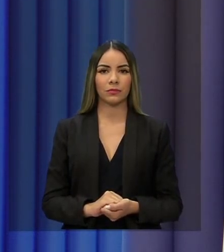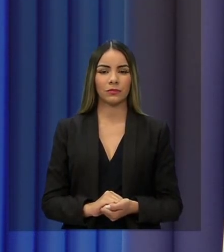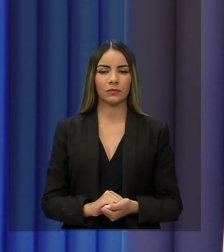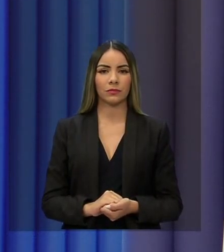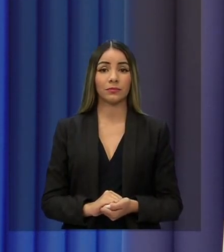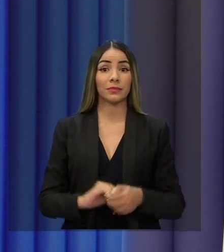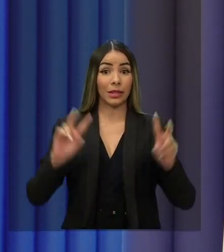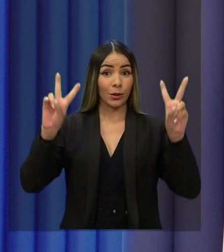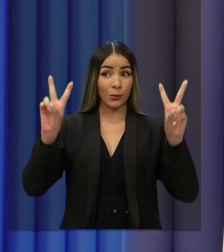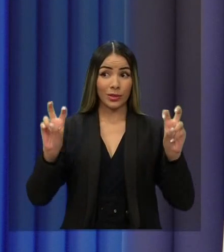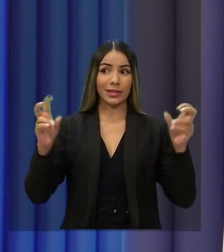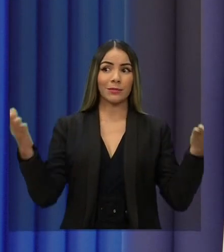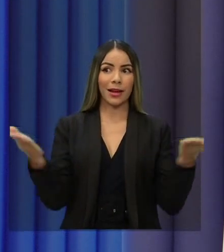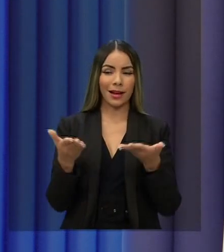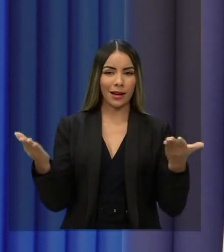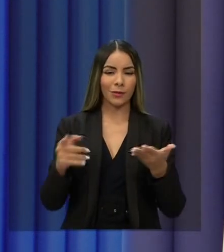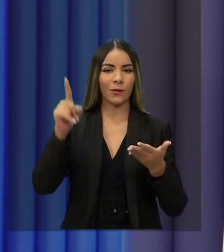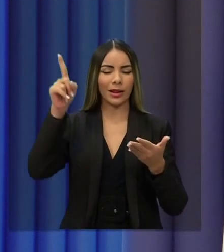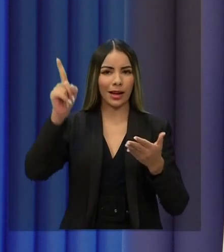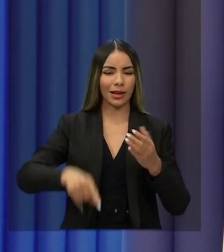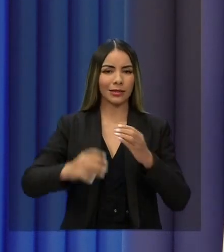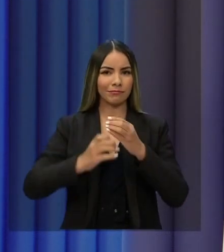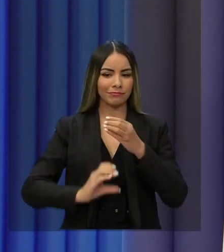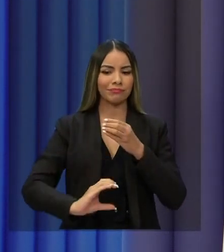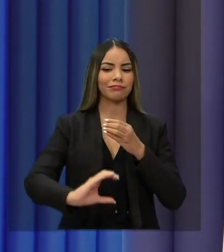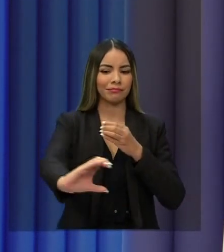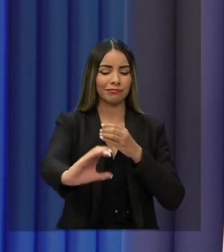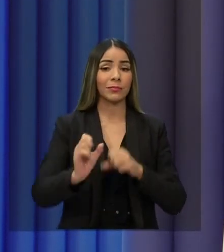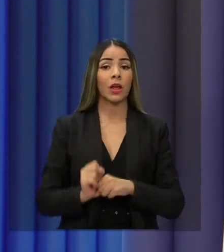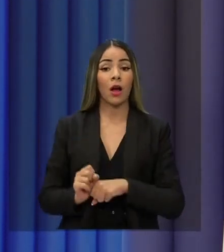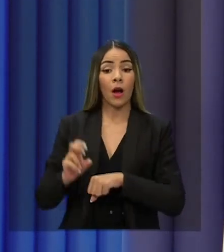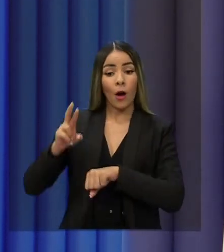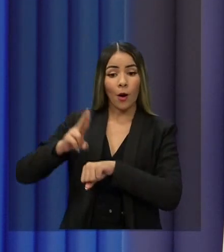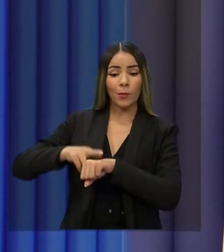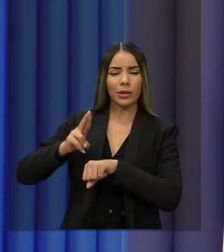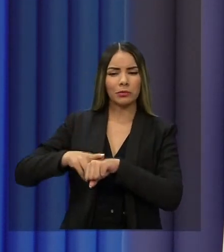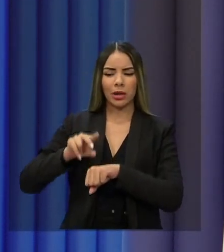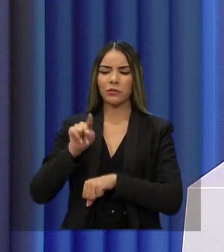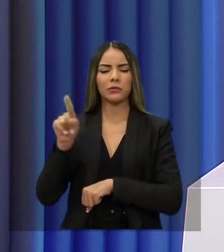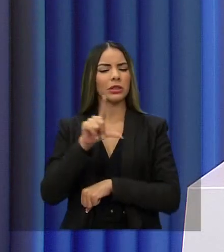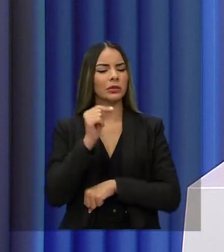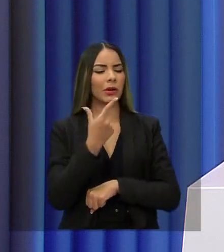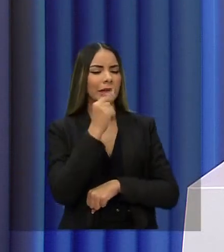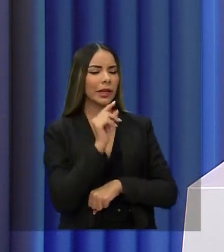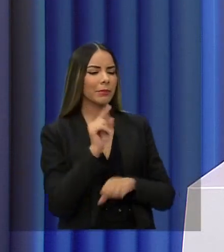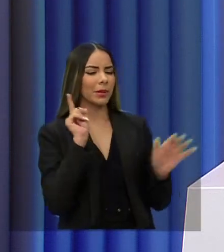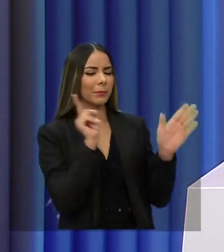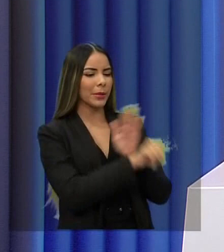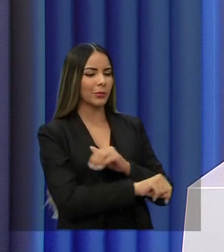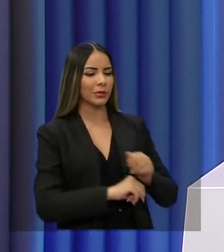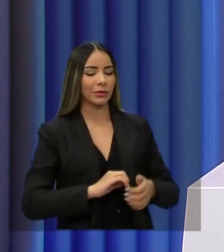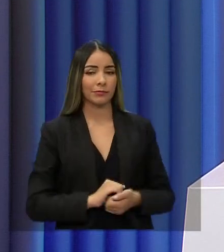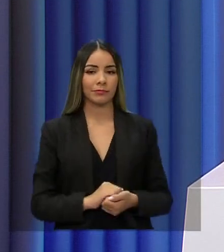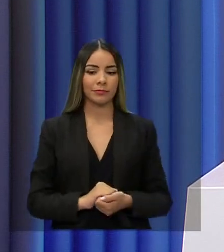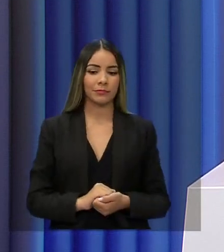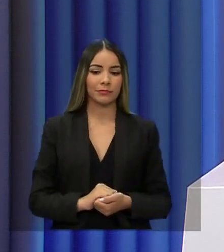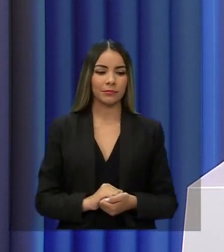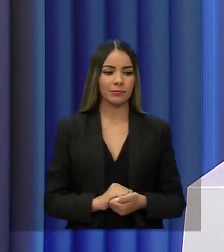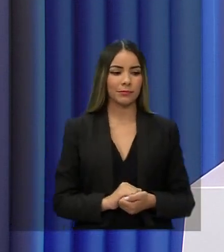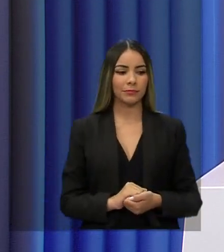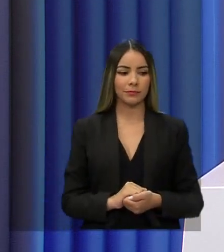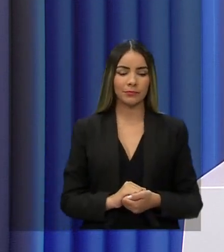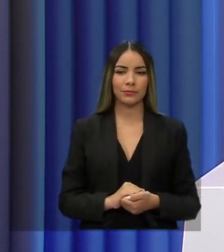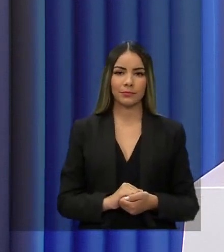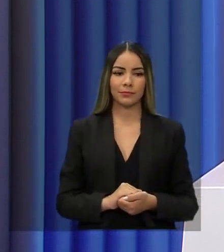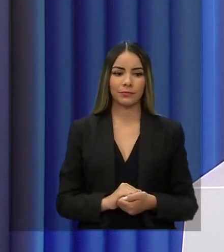O tema agora é saneamento básico. Candidato Roberto Claudio, quem o senhor escolhe para fazer a pergunta? Capitão, Capitão Wagner. O seu